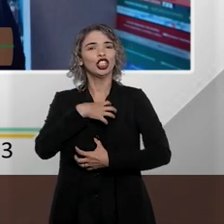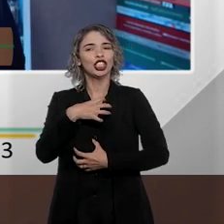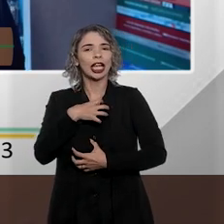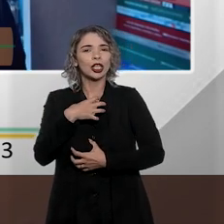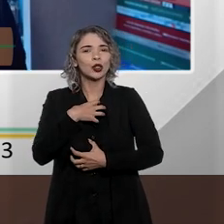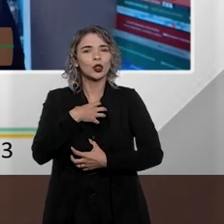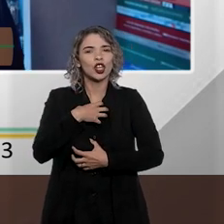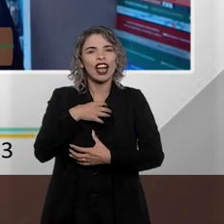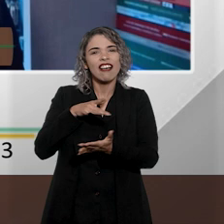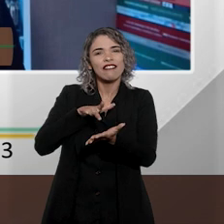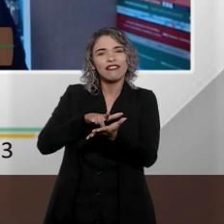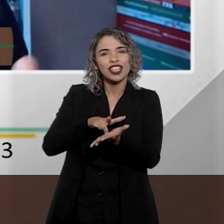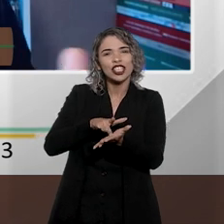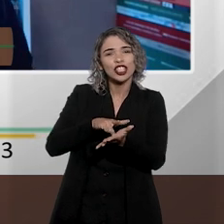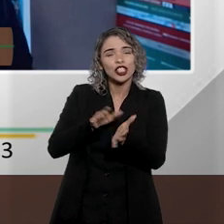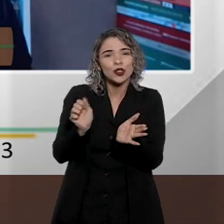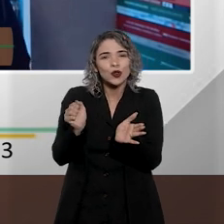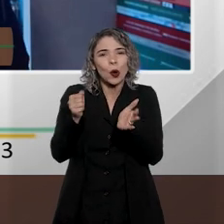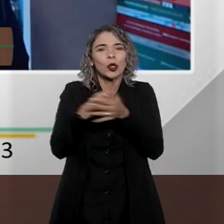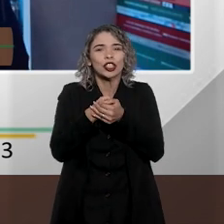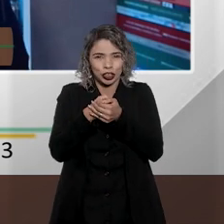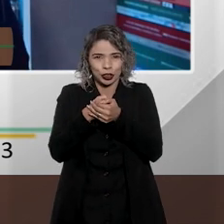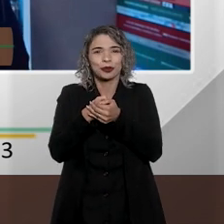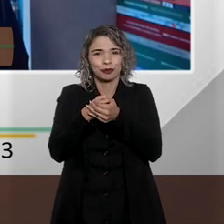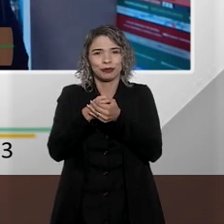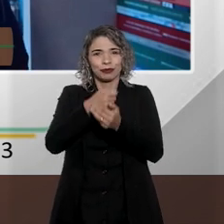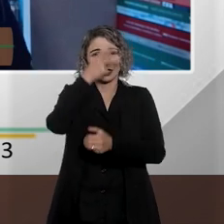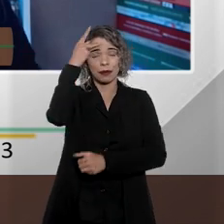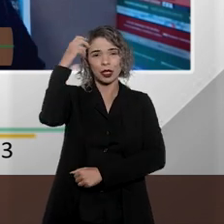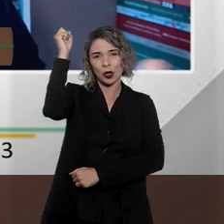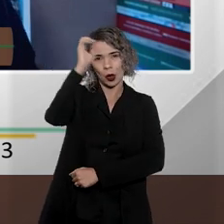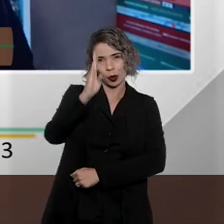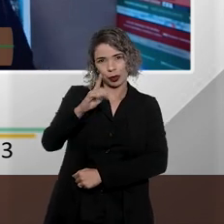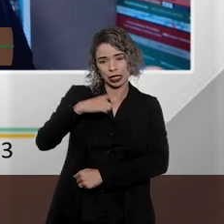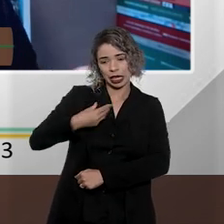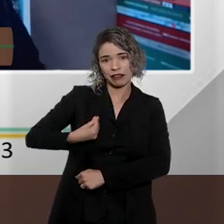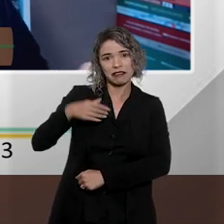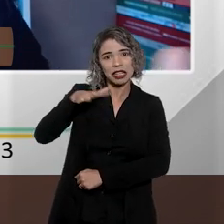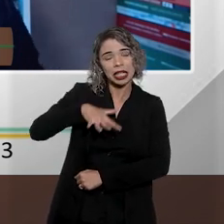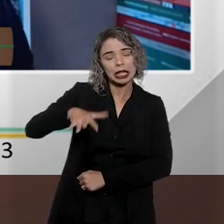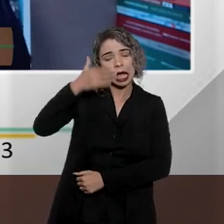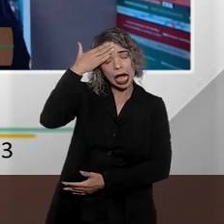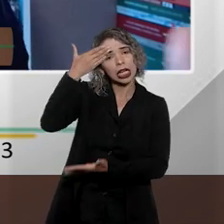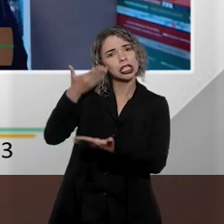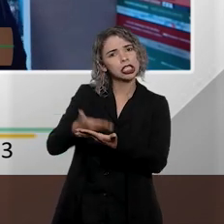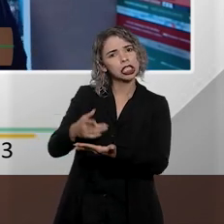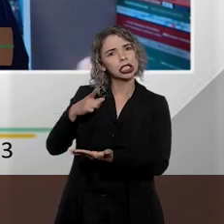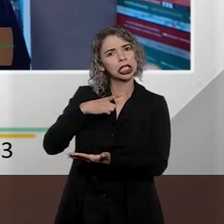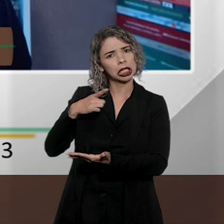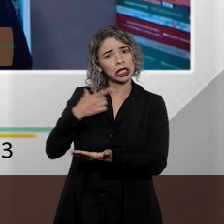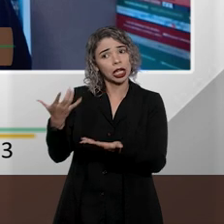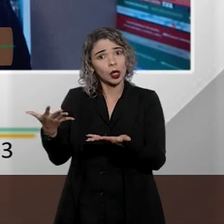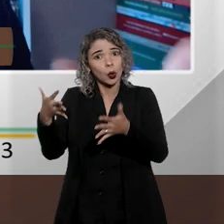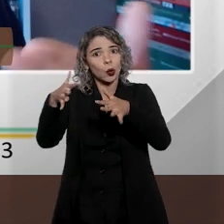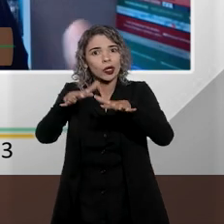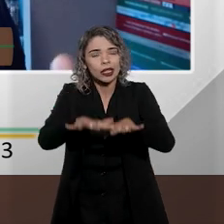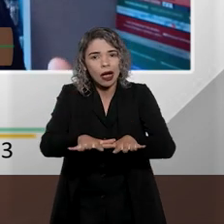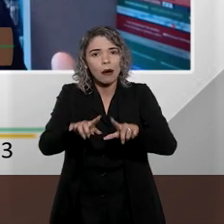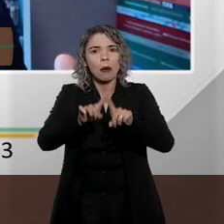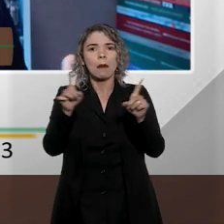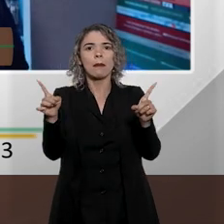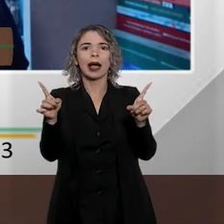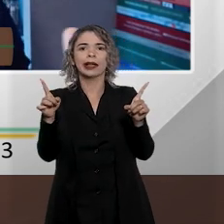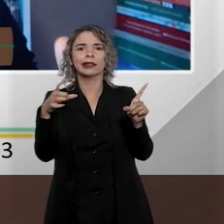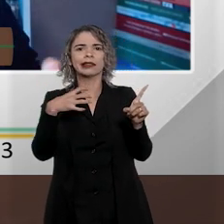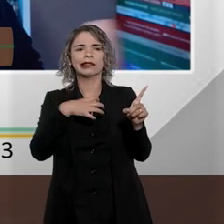sorrateira. E a pessoa negra no Brasil, muitas vezes, está num ambiente acreditando que está incluída, mas, ao